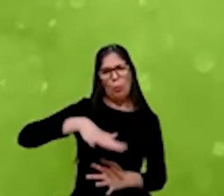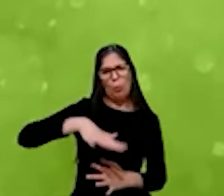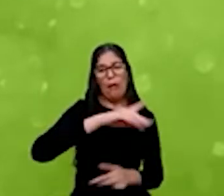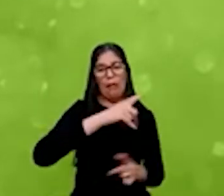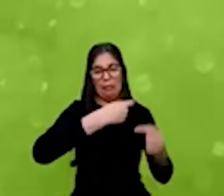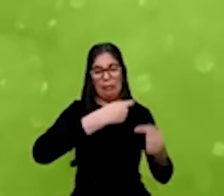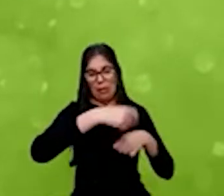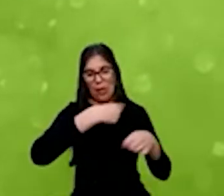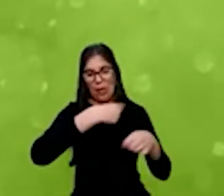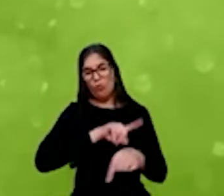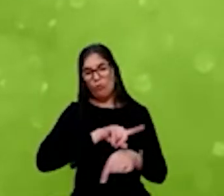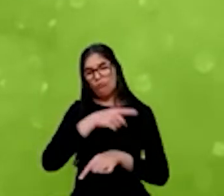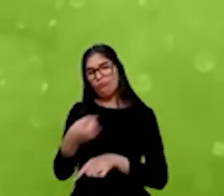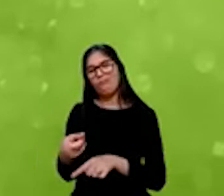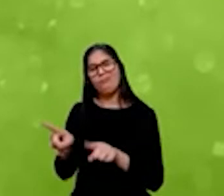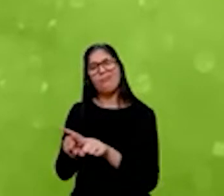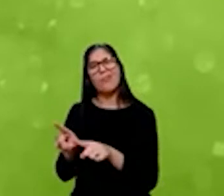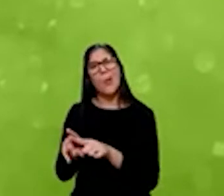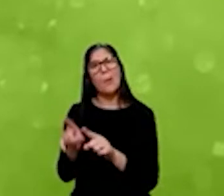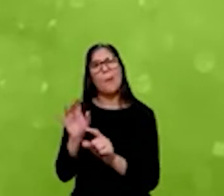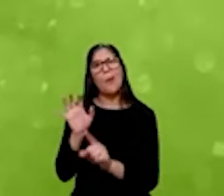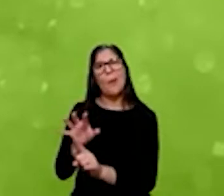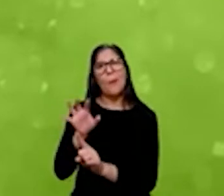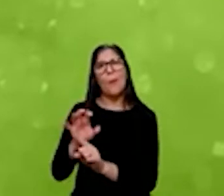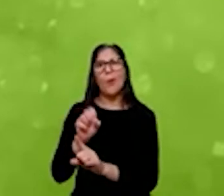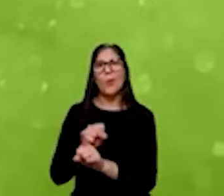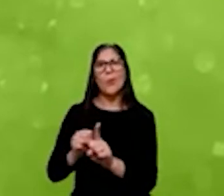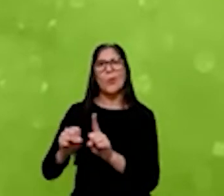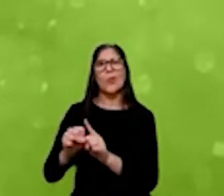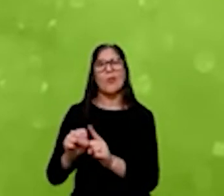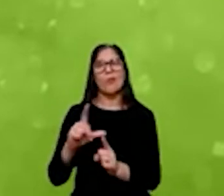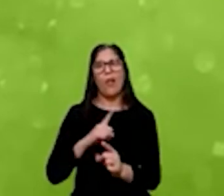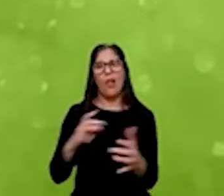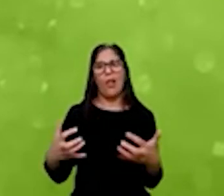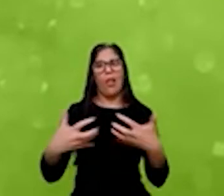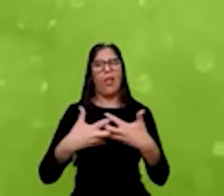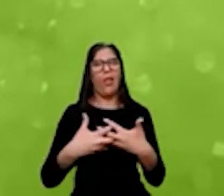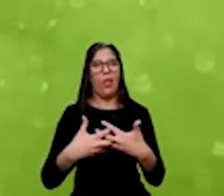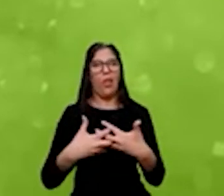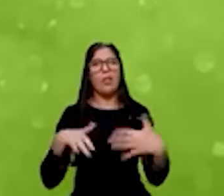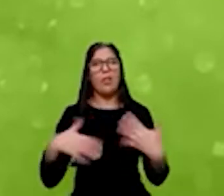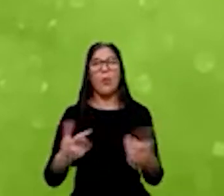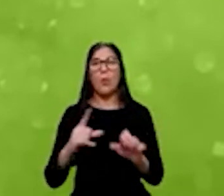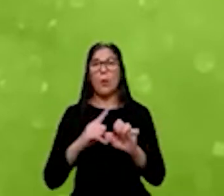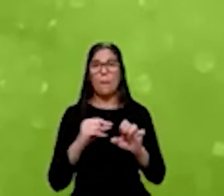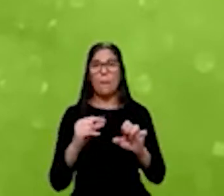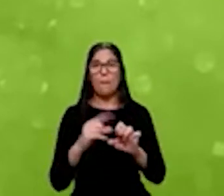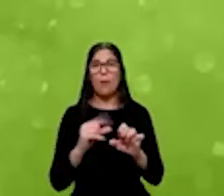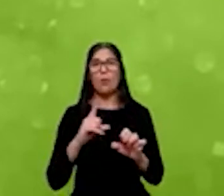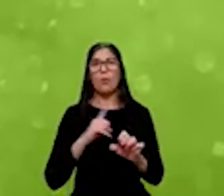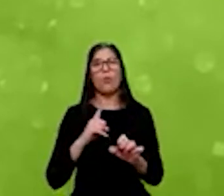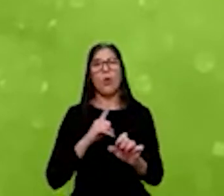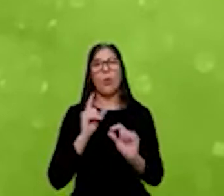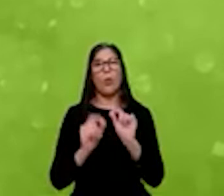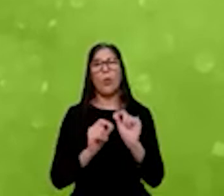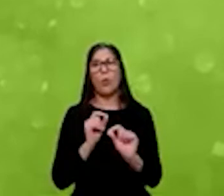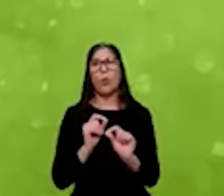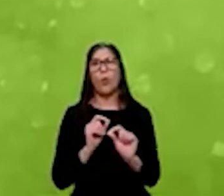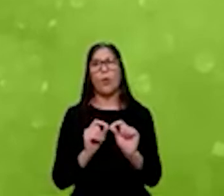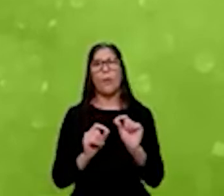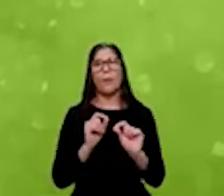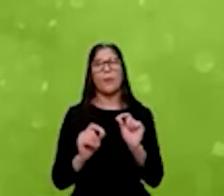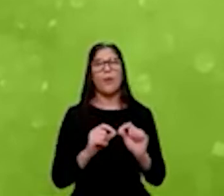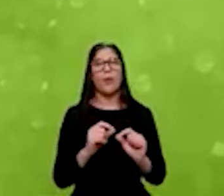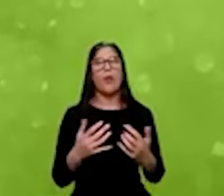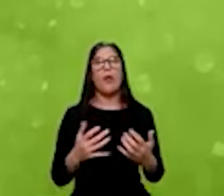como do ecossistema de impacto social. Então, esses empreendedores, eles estão sendo expostos, e aí a